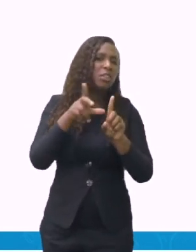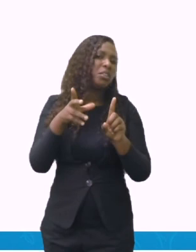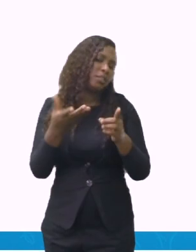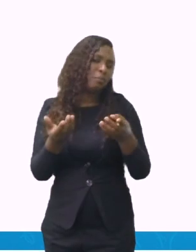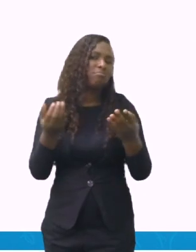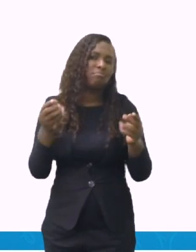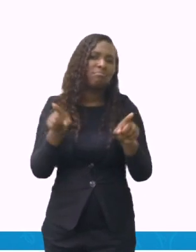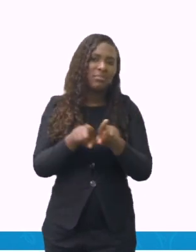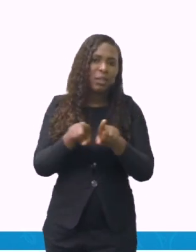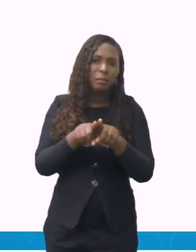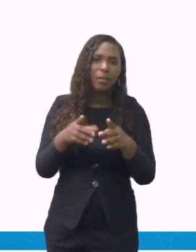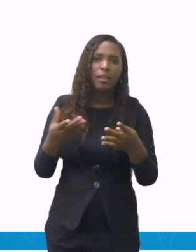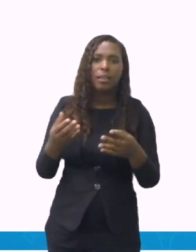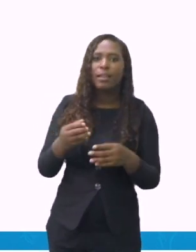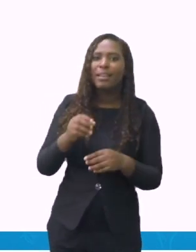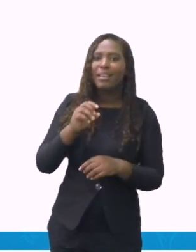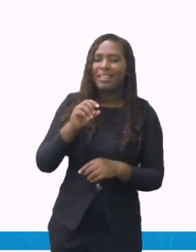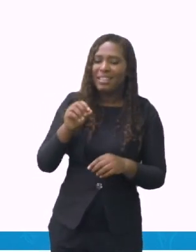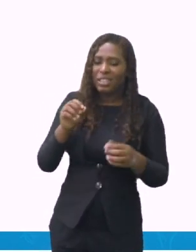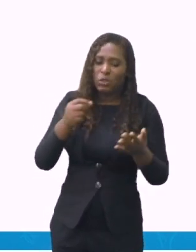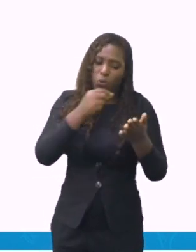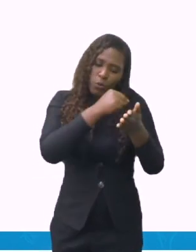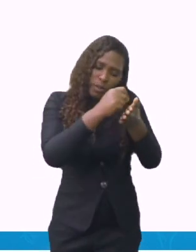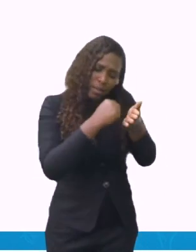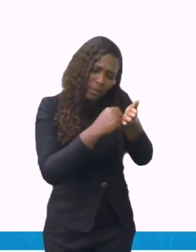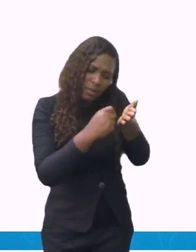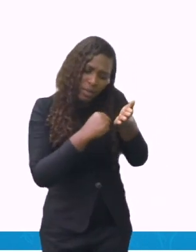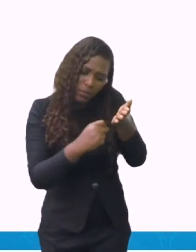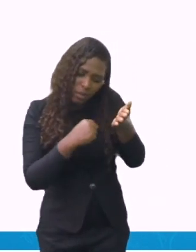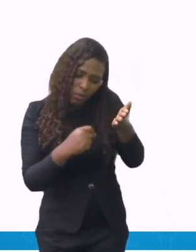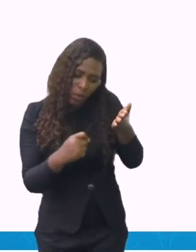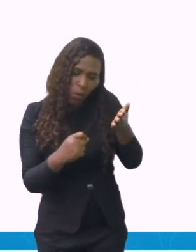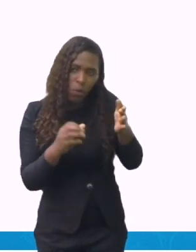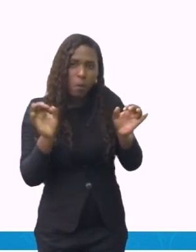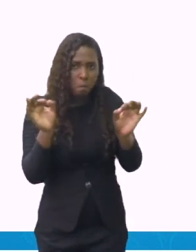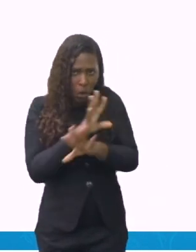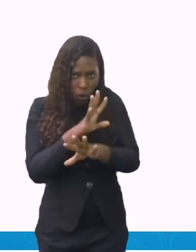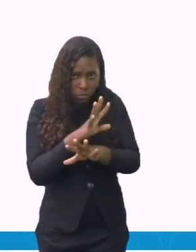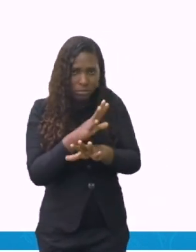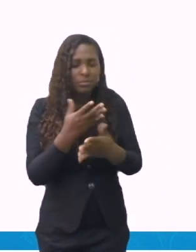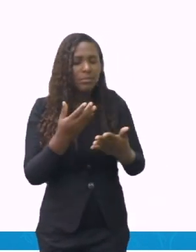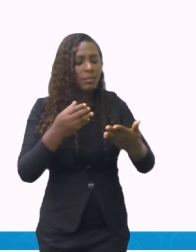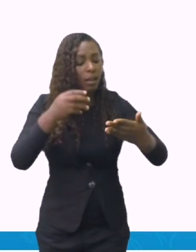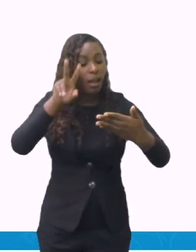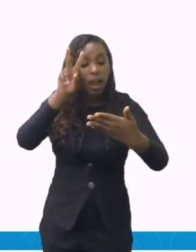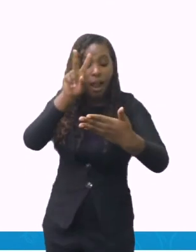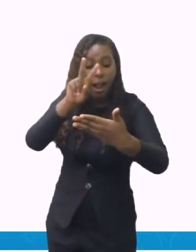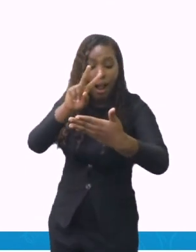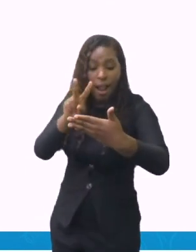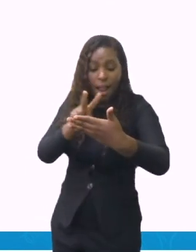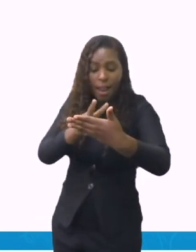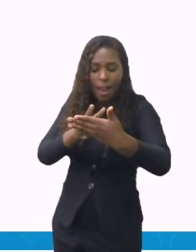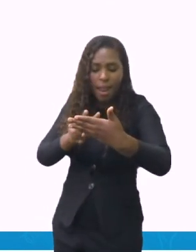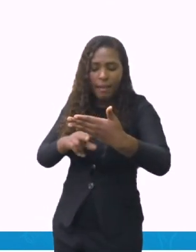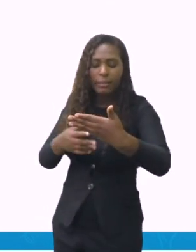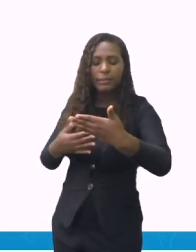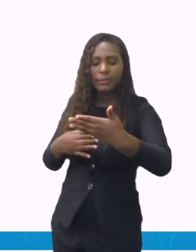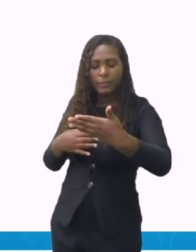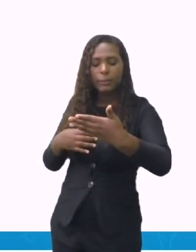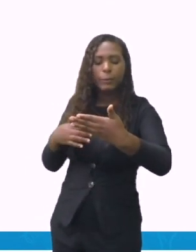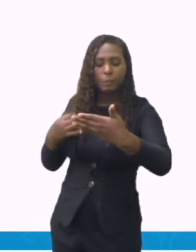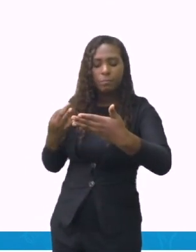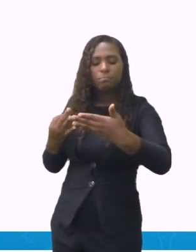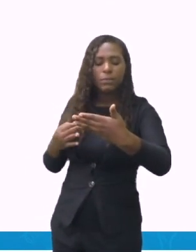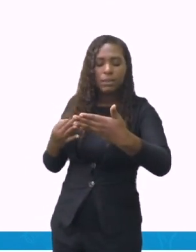receita, leia essa receita com olhos críticos. O que quer dizer isso? Será que eu coloquei aqui todos os detalhes?